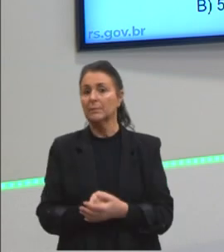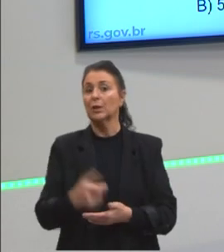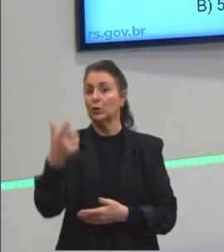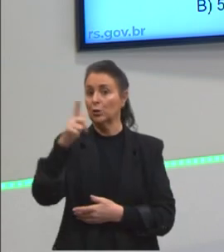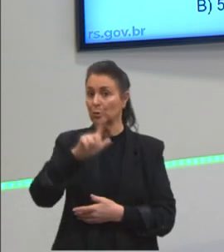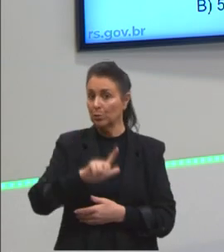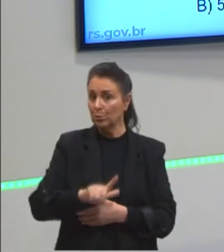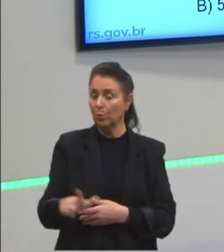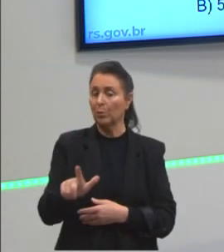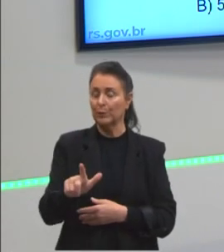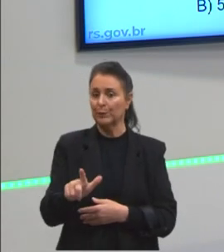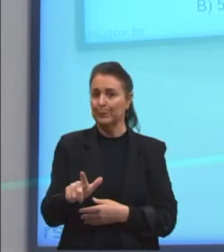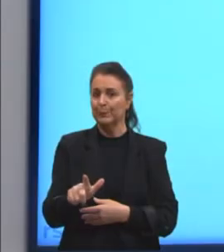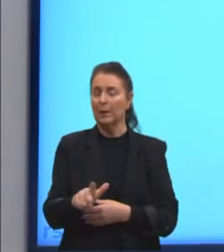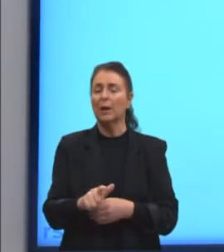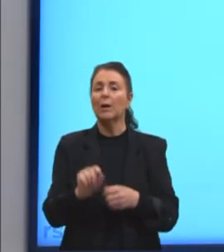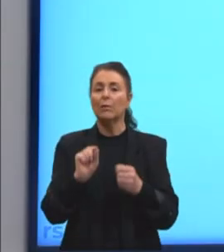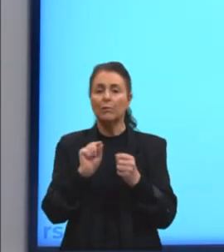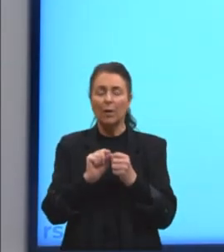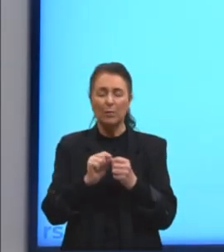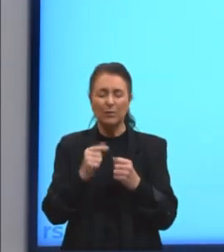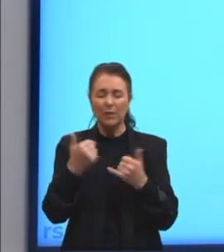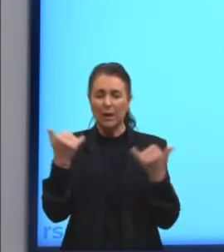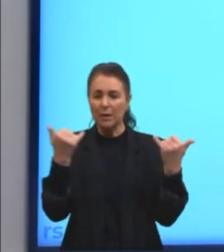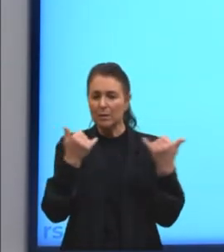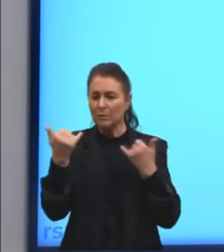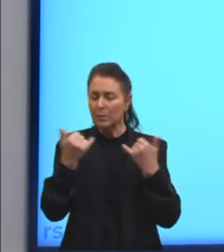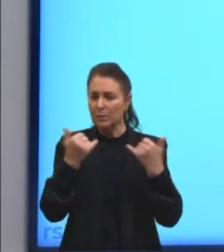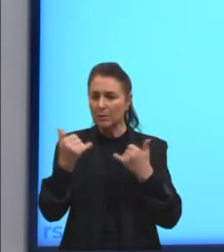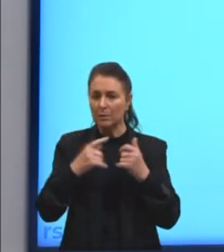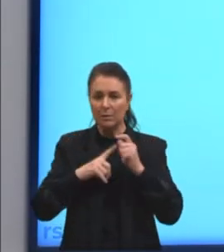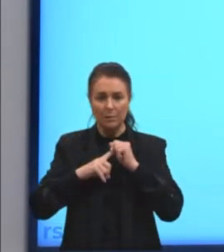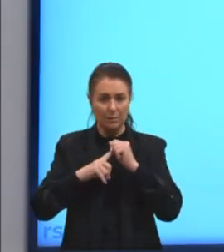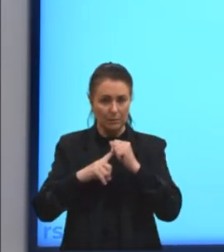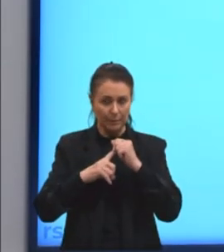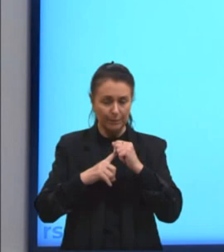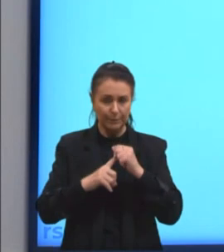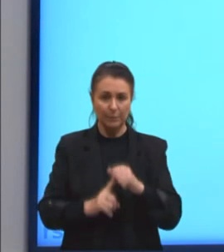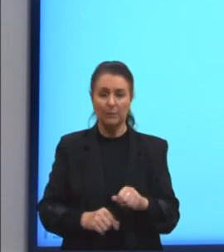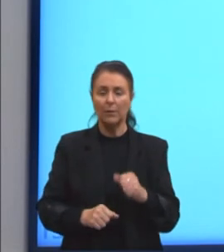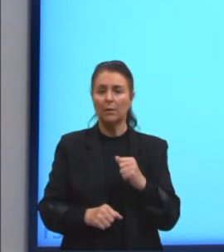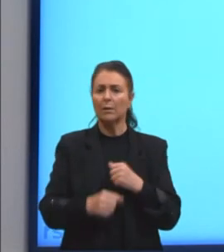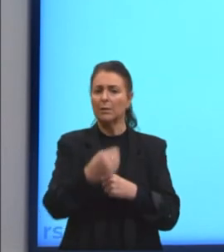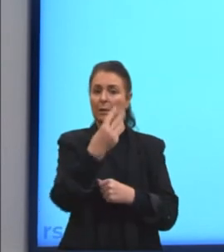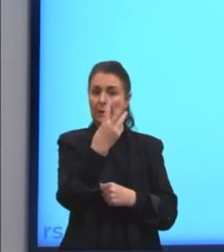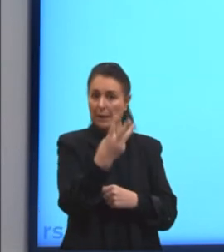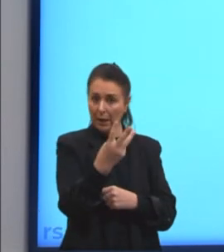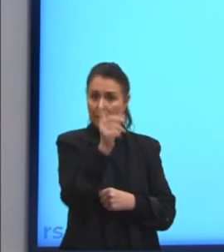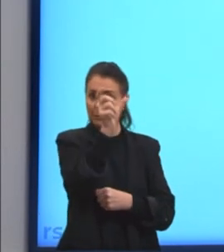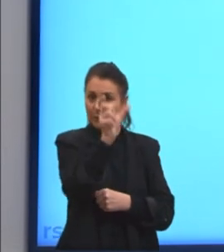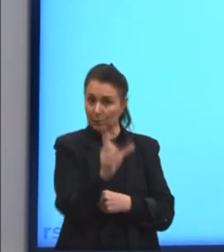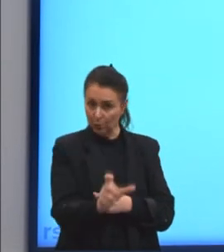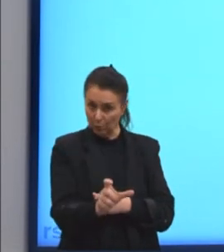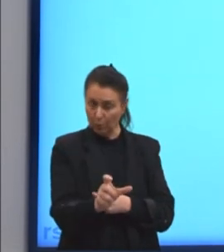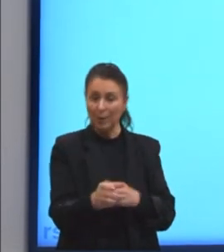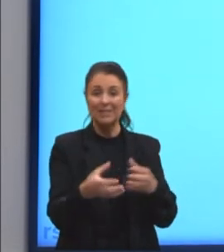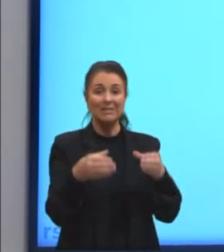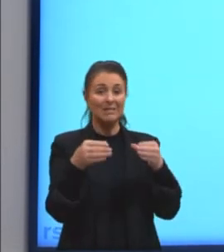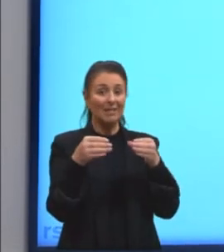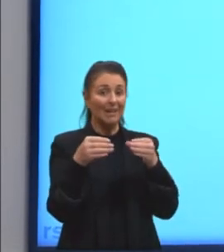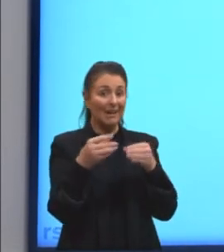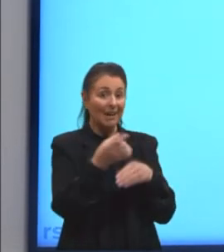novamente, vamos ver as informações principais. São três pessoas em cada pneu,